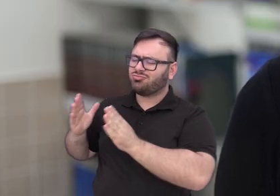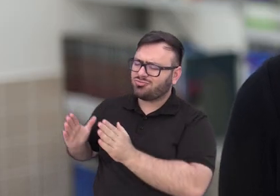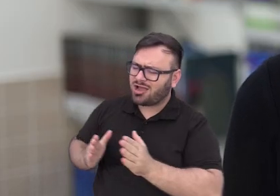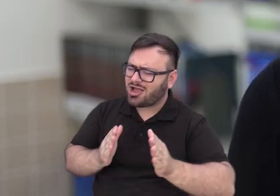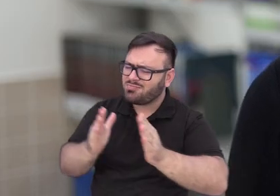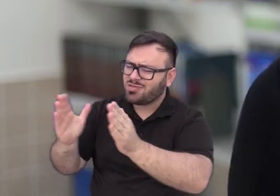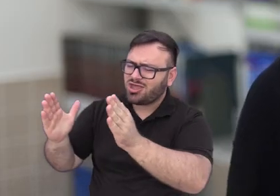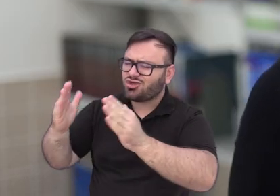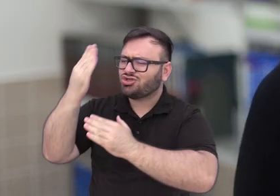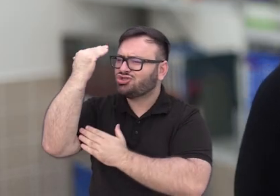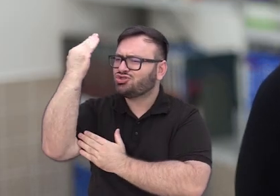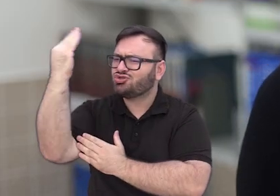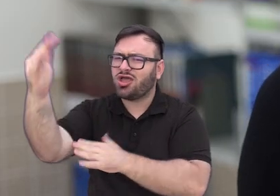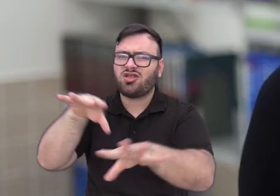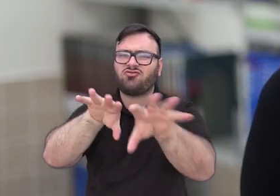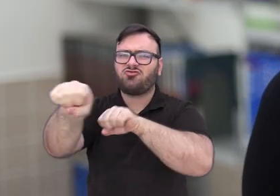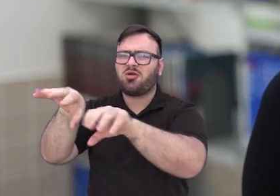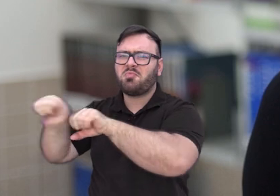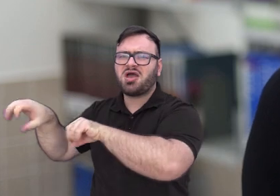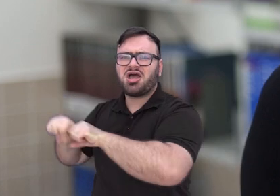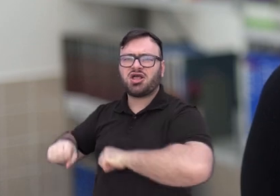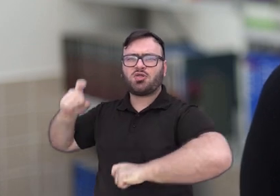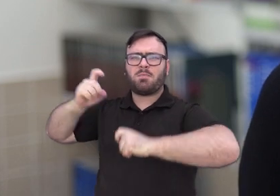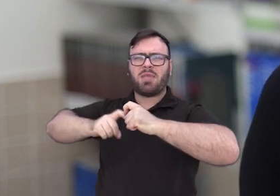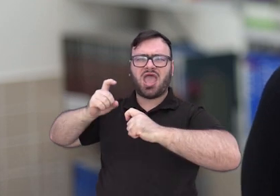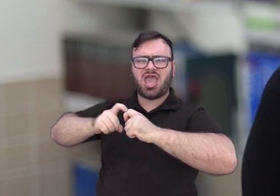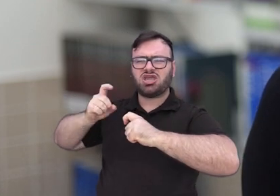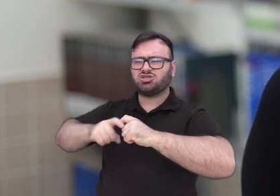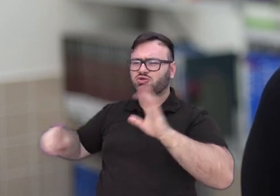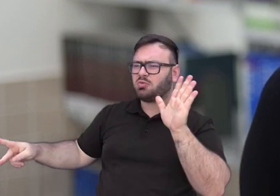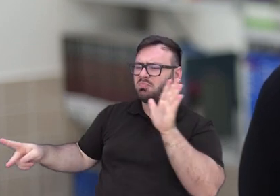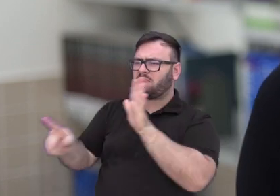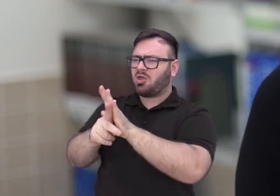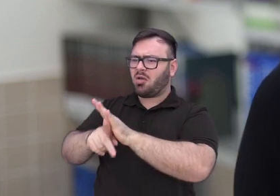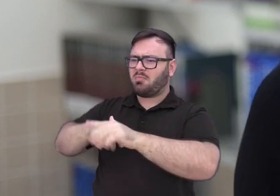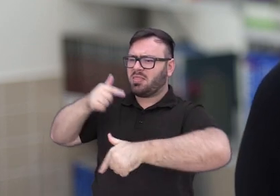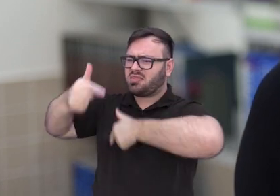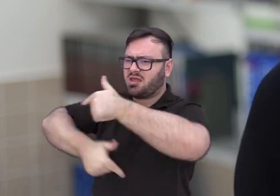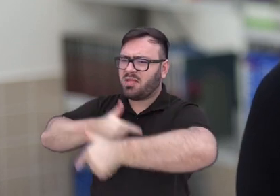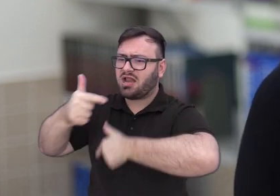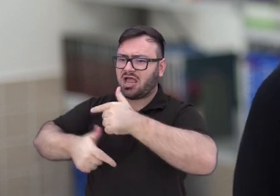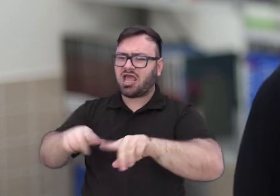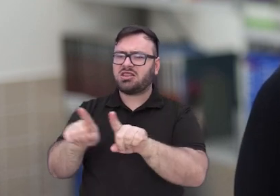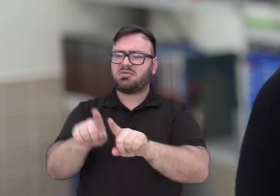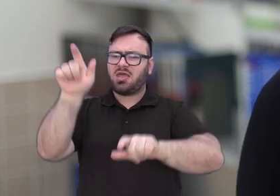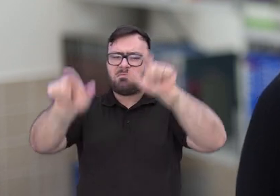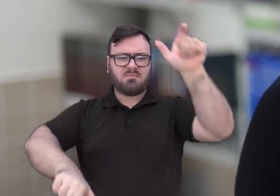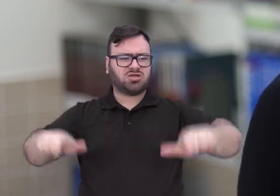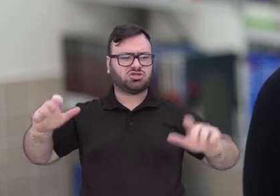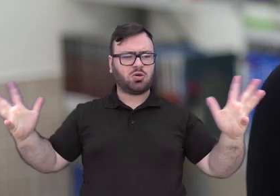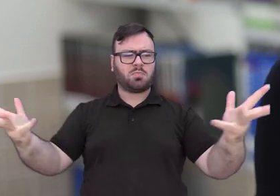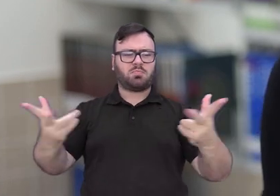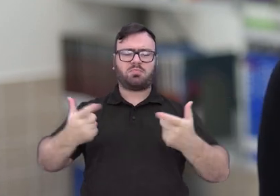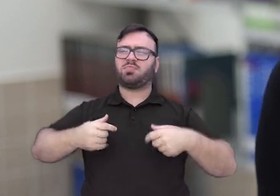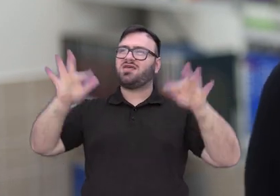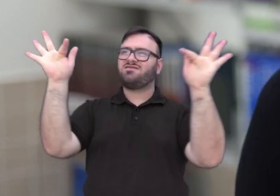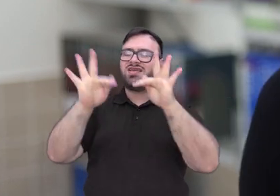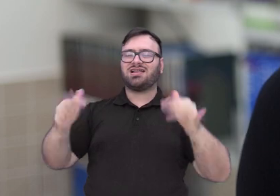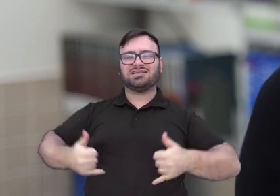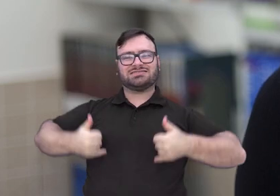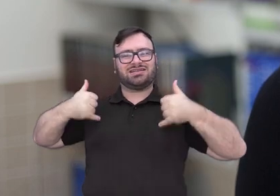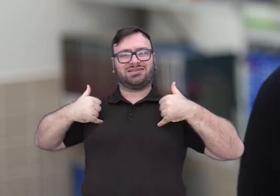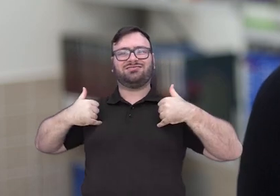sucesso, formando médicos dedicados e pessoas, seres humanos brilhantes. Feliz aniversário,